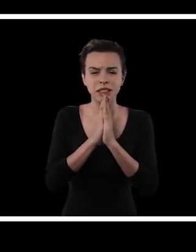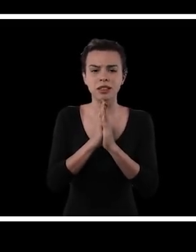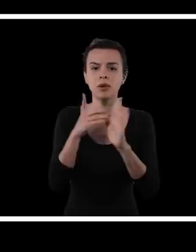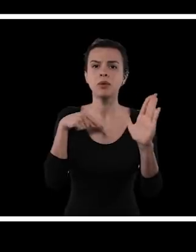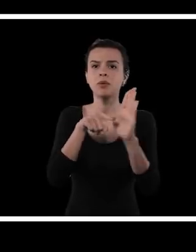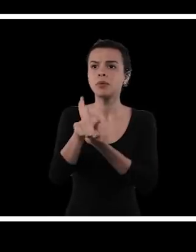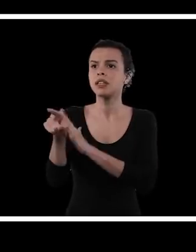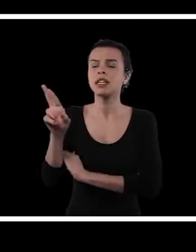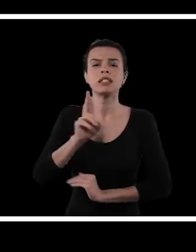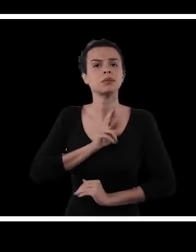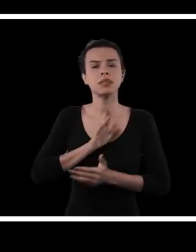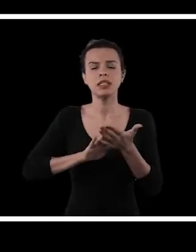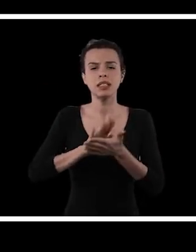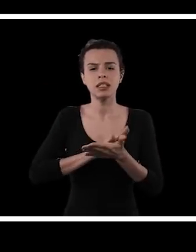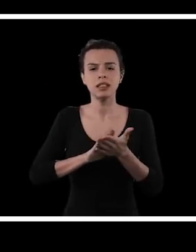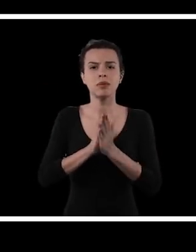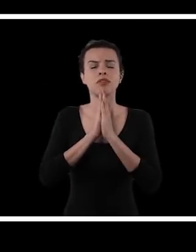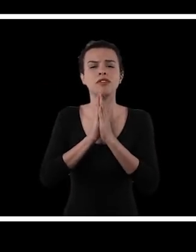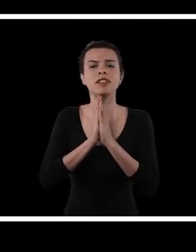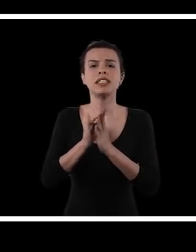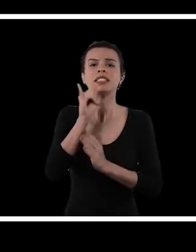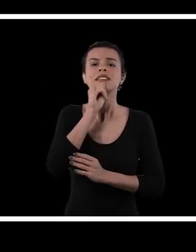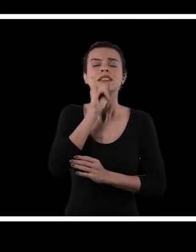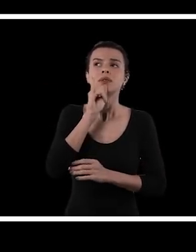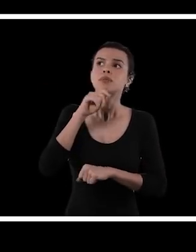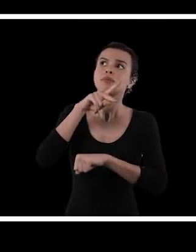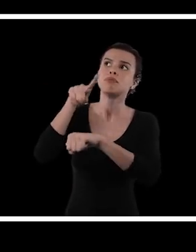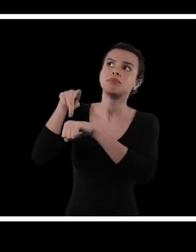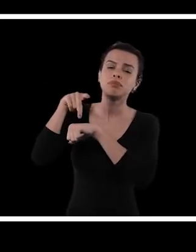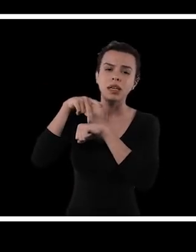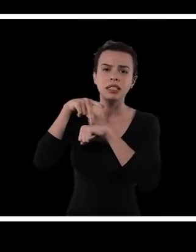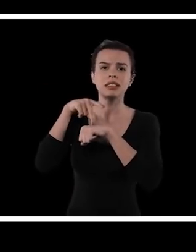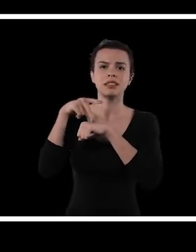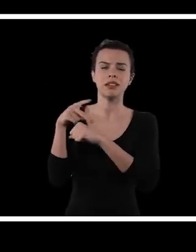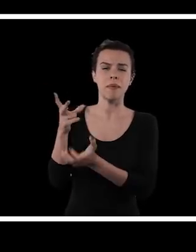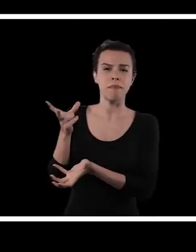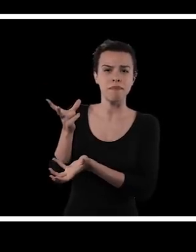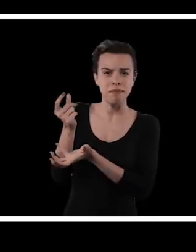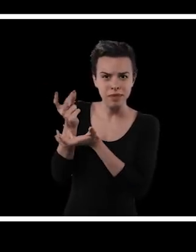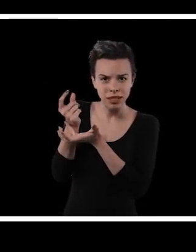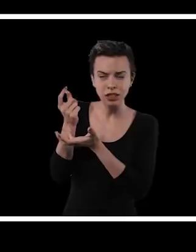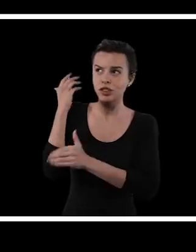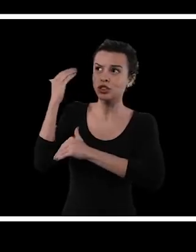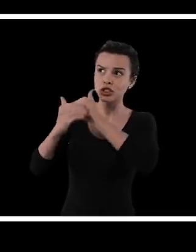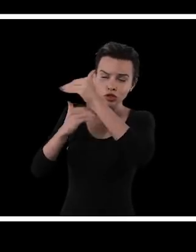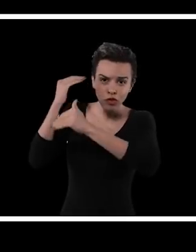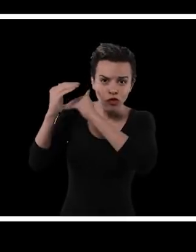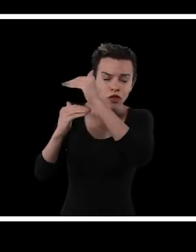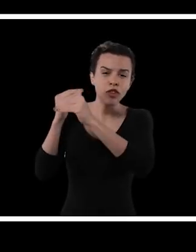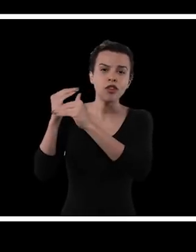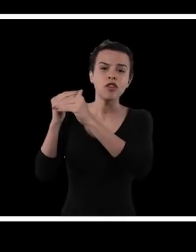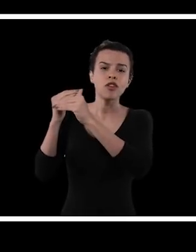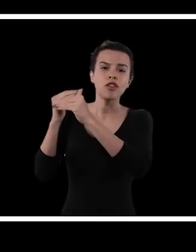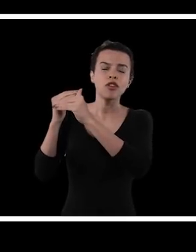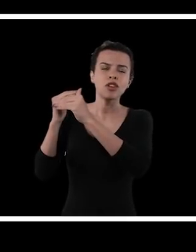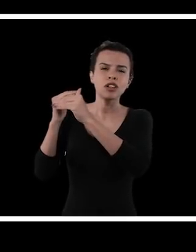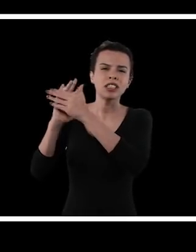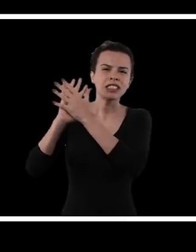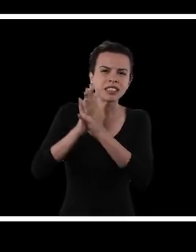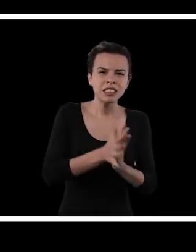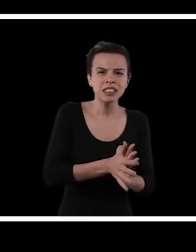peço para vocês, eu sempre faço essa pergunta e ninguém me responde. Me dê um exemplo de um país nos marcos do capitalismo que se desenvolveu